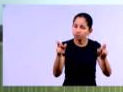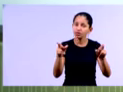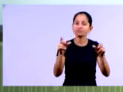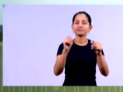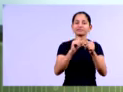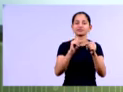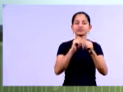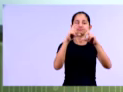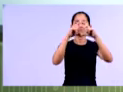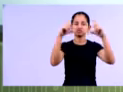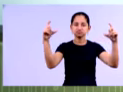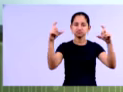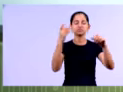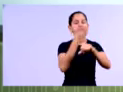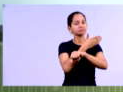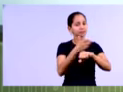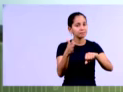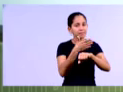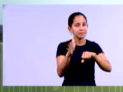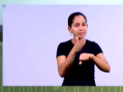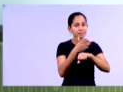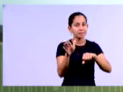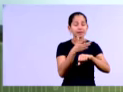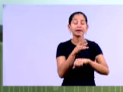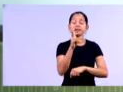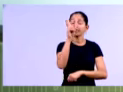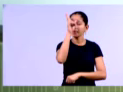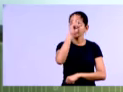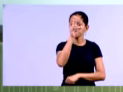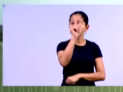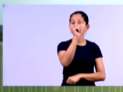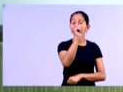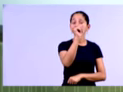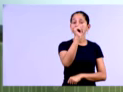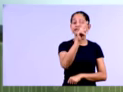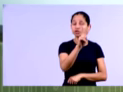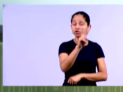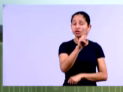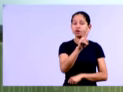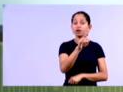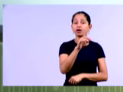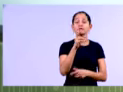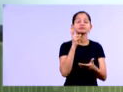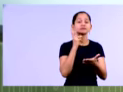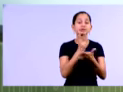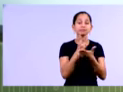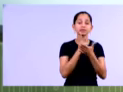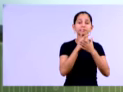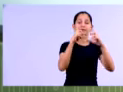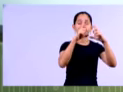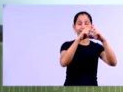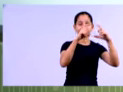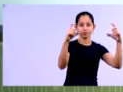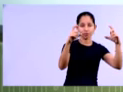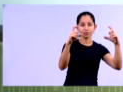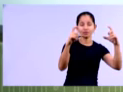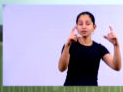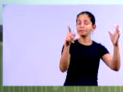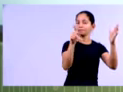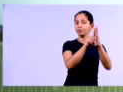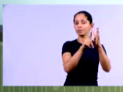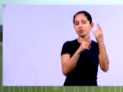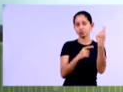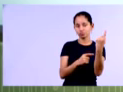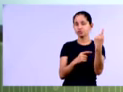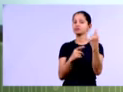exercícios, e tecer as equações. Lembrando que a análise vertical, eu vou dividir o total de cada conta, né,